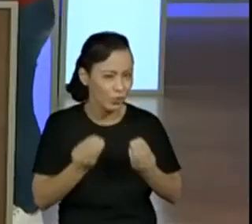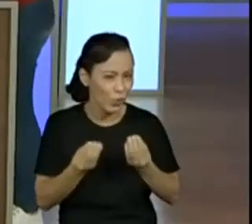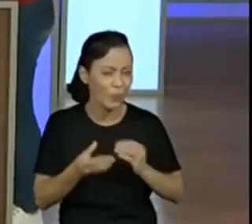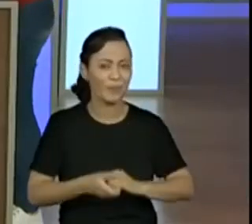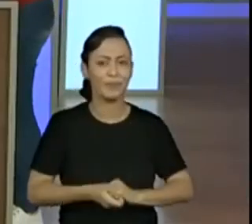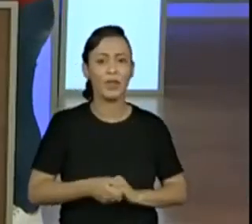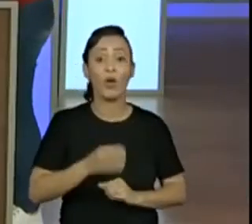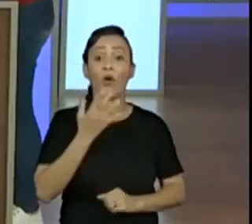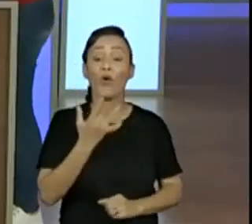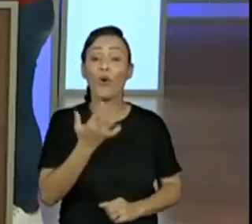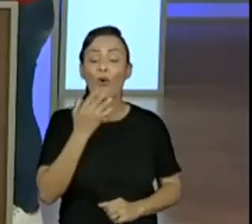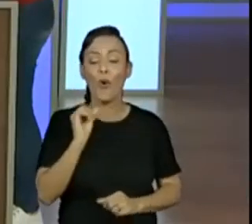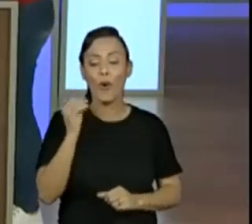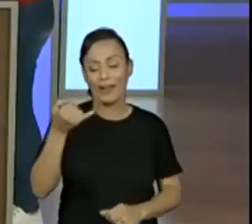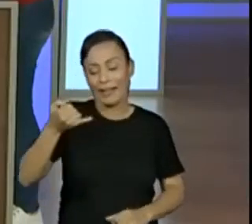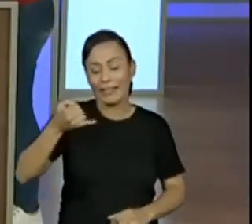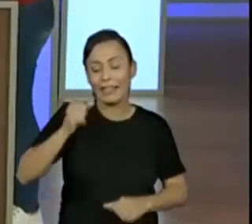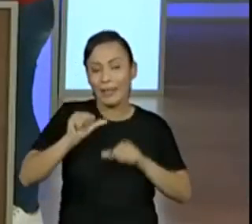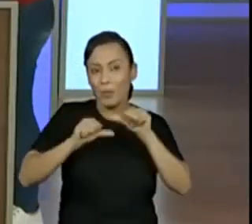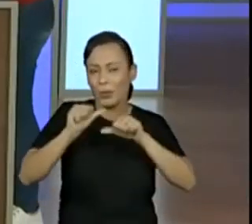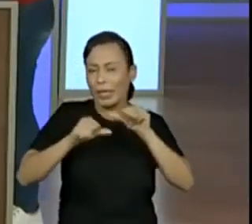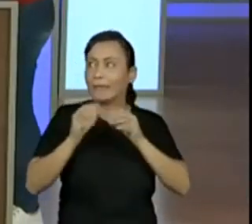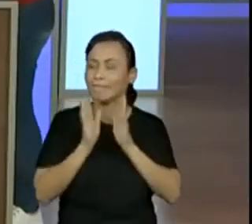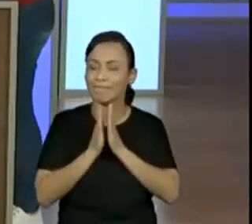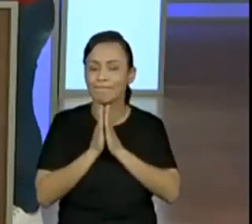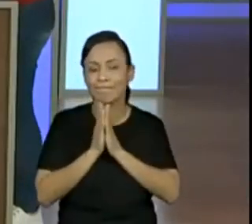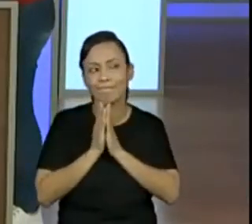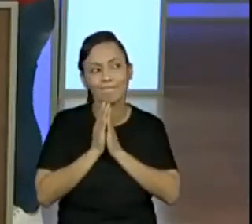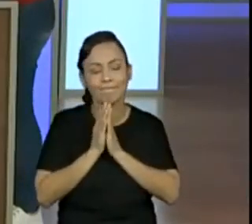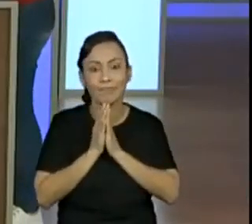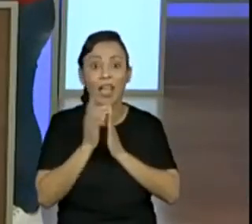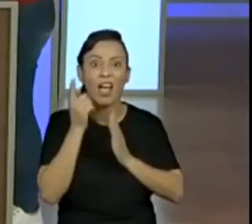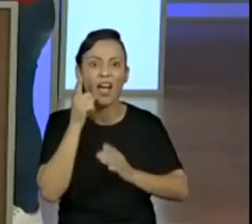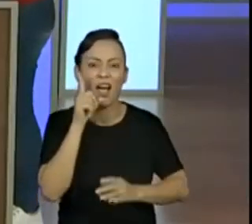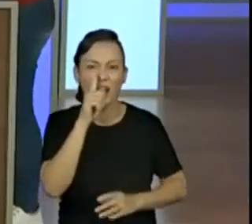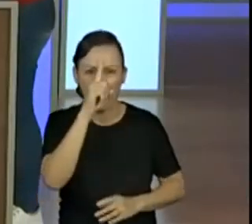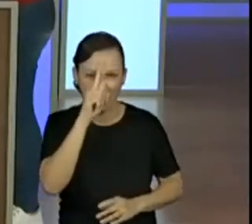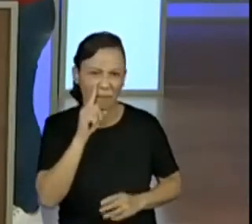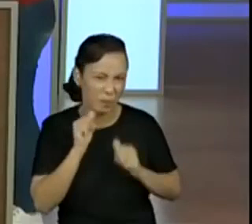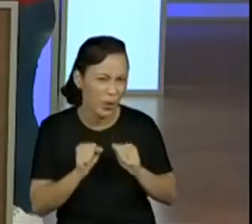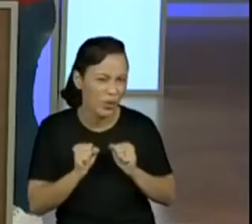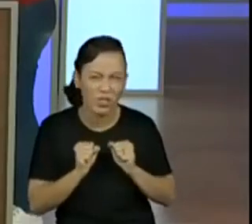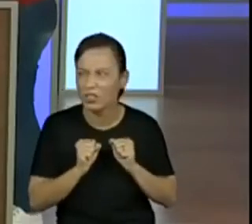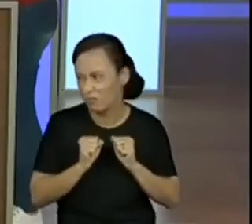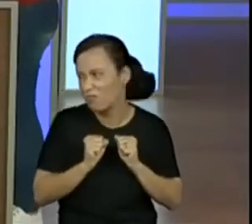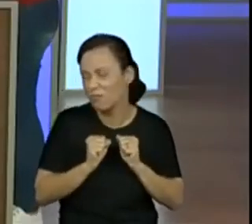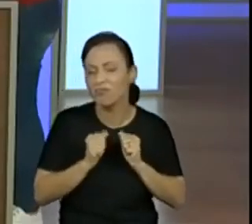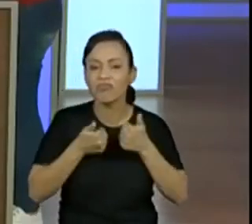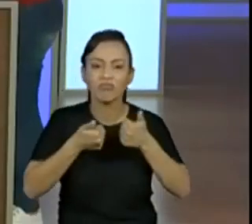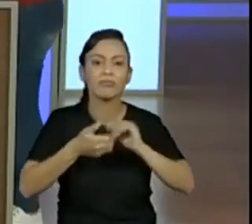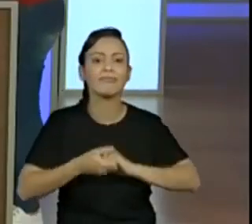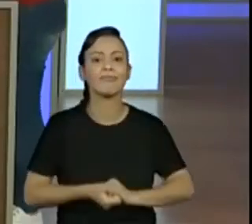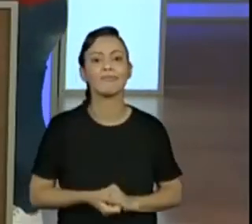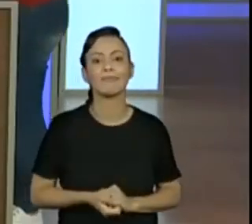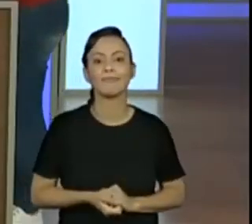até uma outra cor, É isso que eu pensei aqui da gente colocar. Vai, vamos colocar o amarelo? Sim. Então, Então, eu tenho